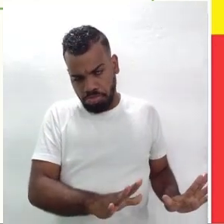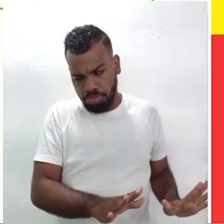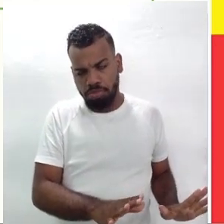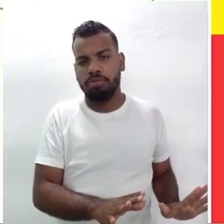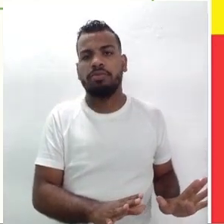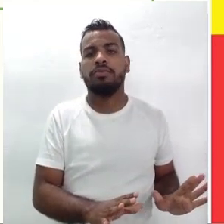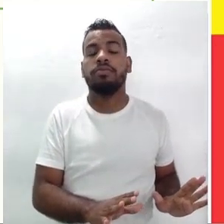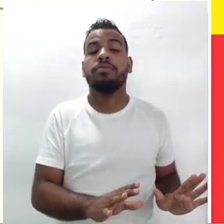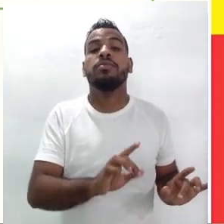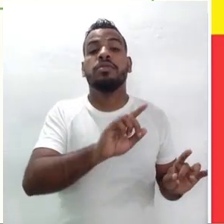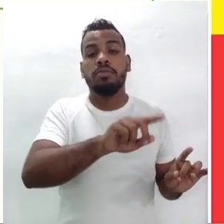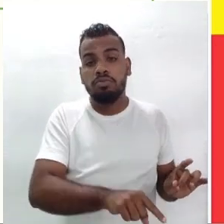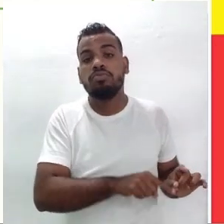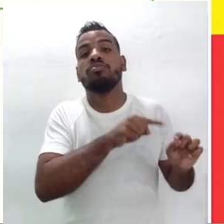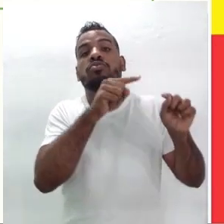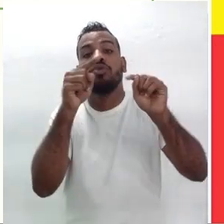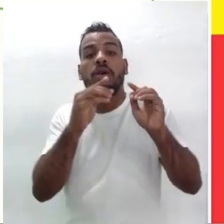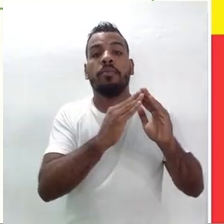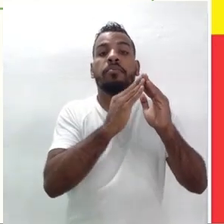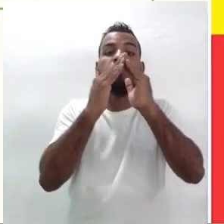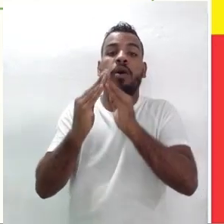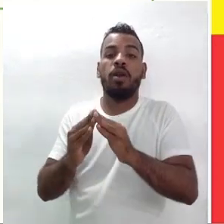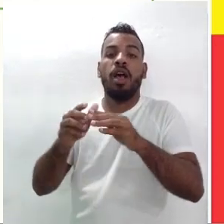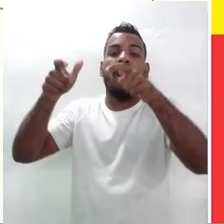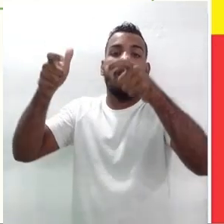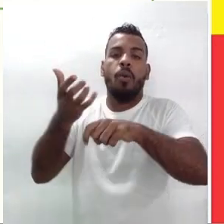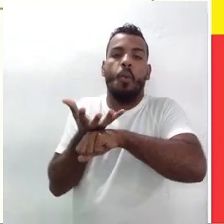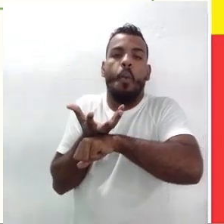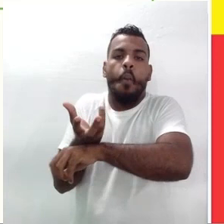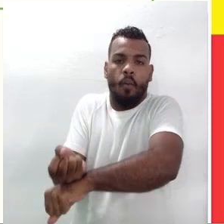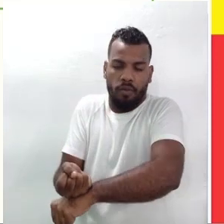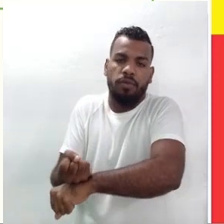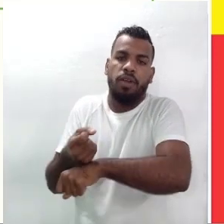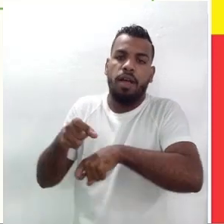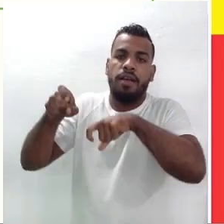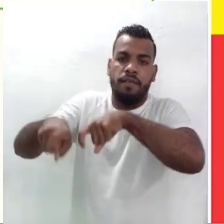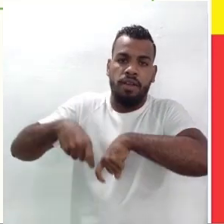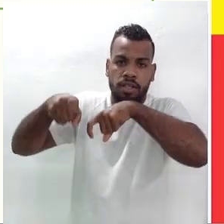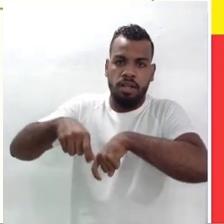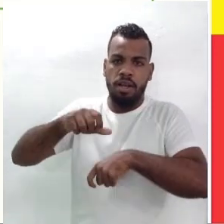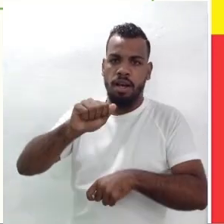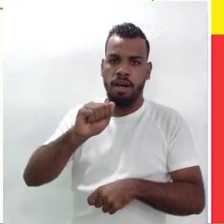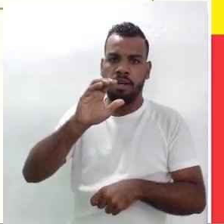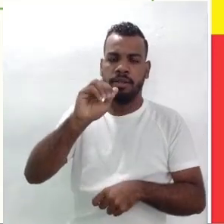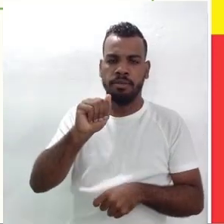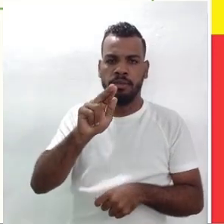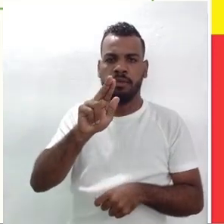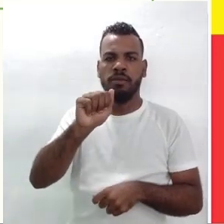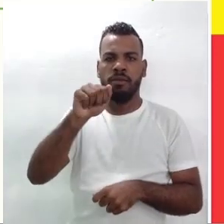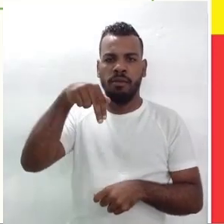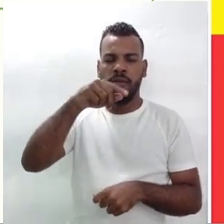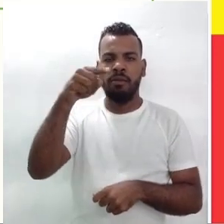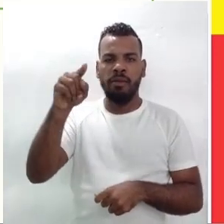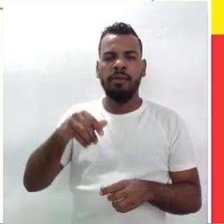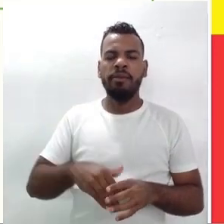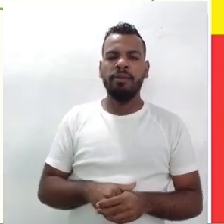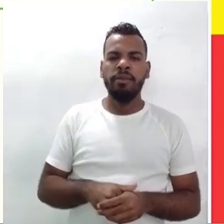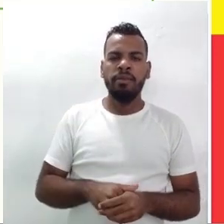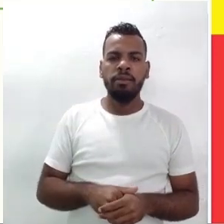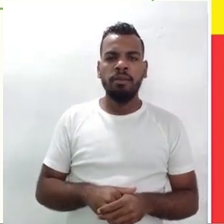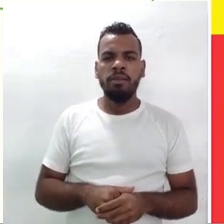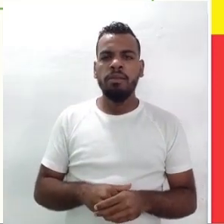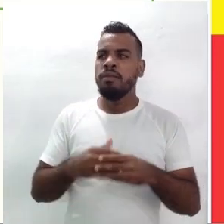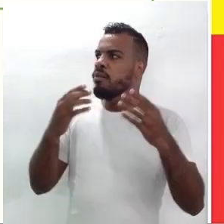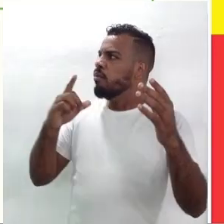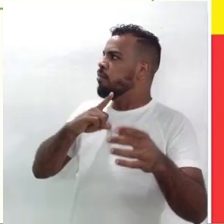governo e passa a morar no sertão, na fazenda Acauã, que é lá no município de Sousa. E aí nós temos uma